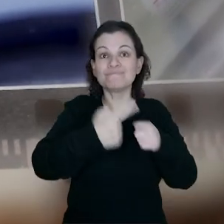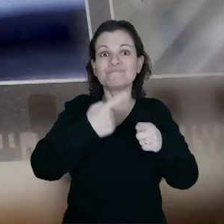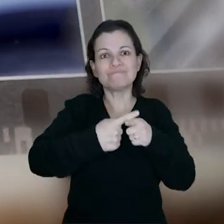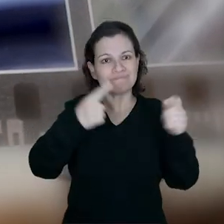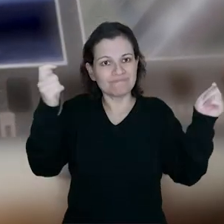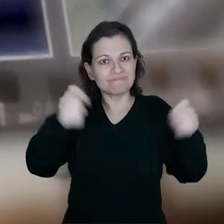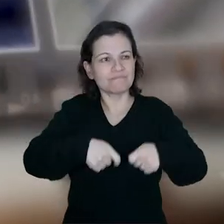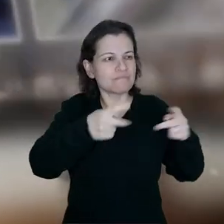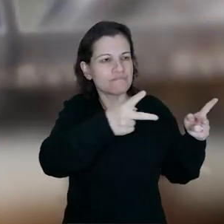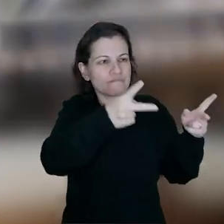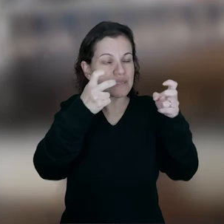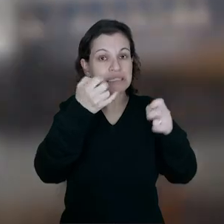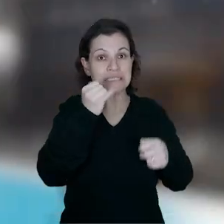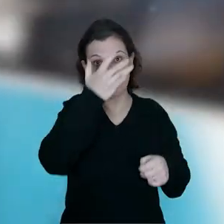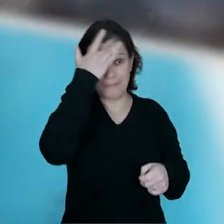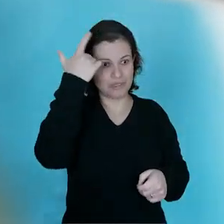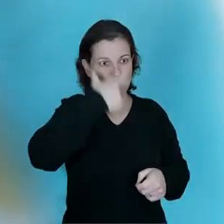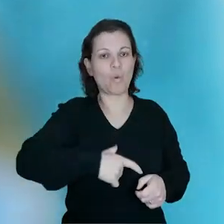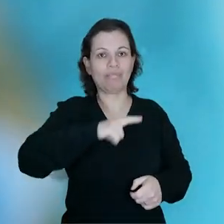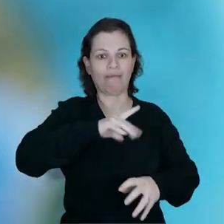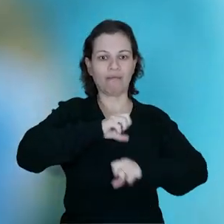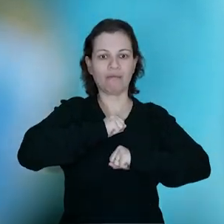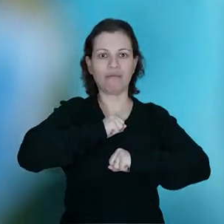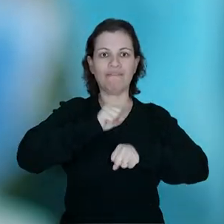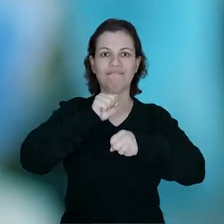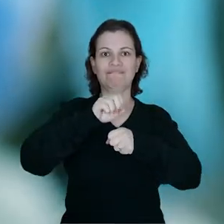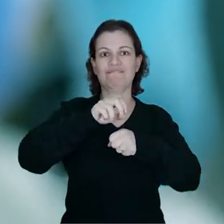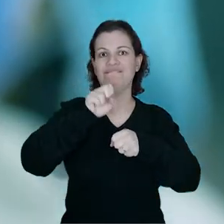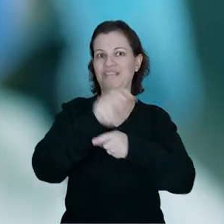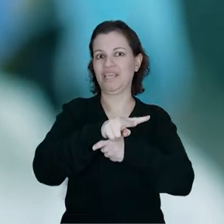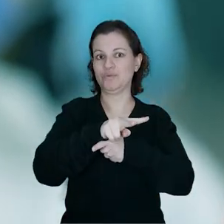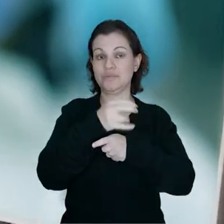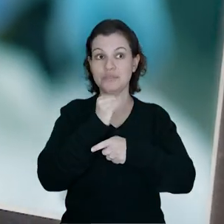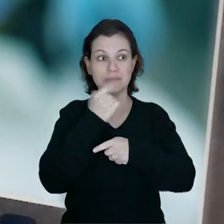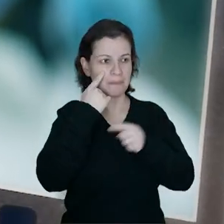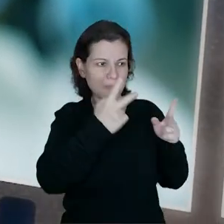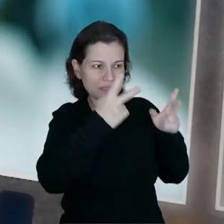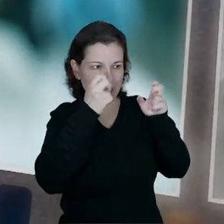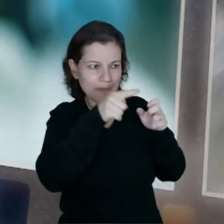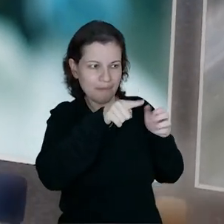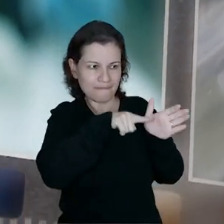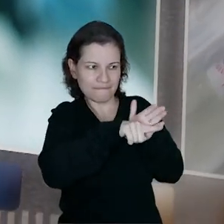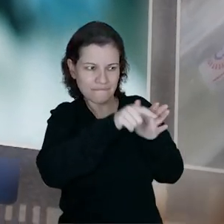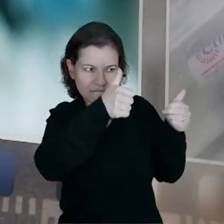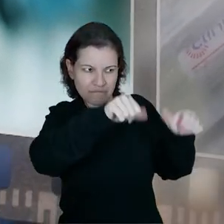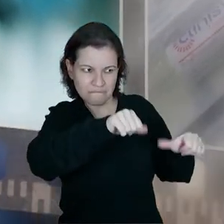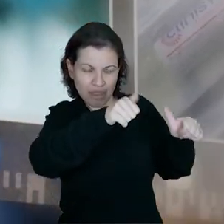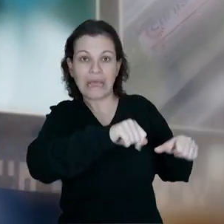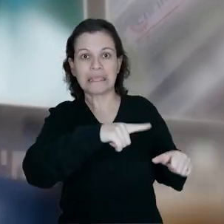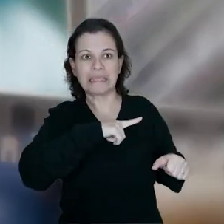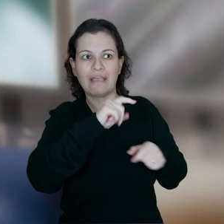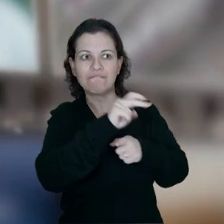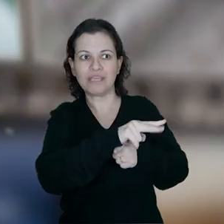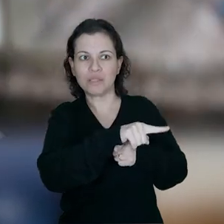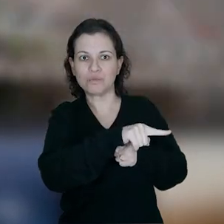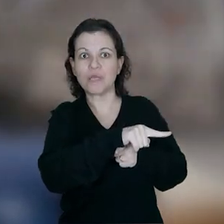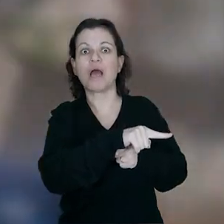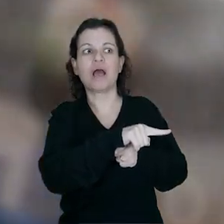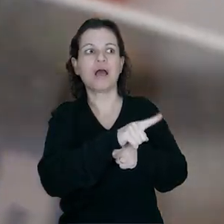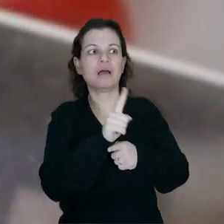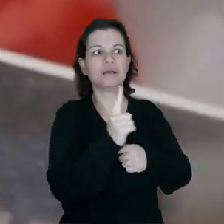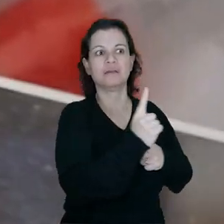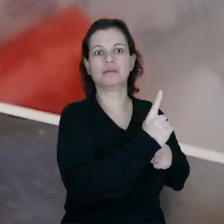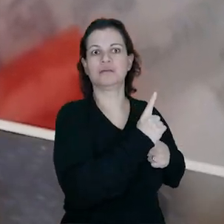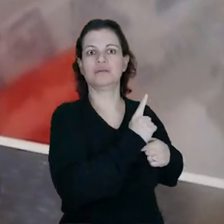pois eles permitem detectar se a pessoa está portadora do vírus. Quando você percebe, você faz a análise que a pessoa tem o vírus,